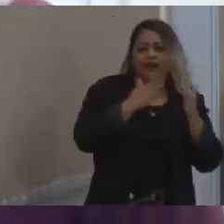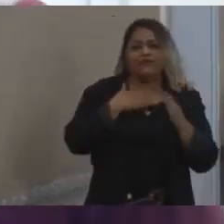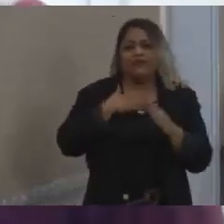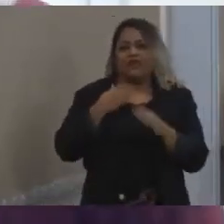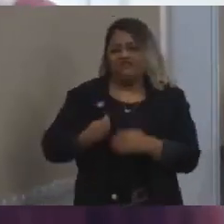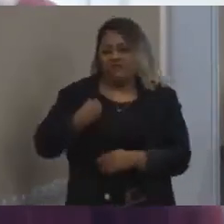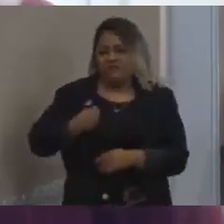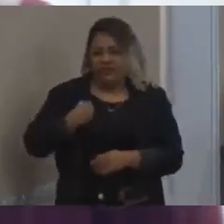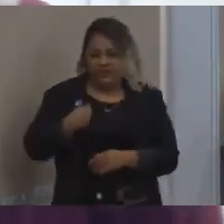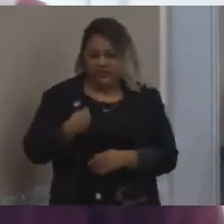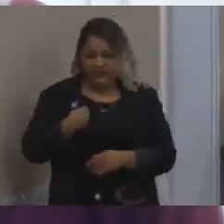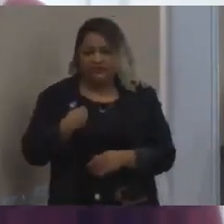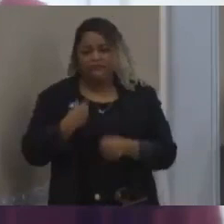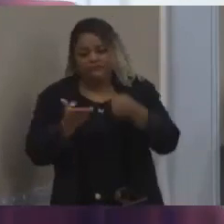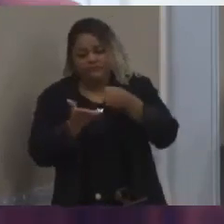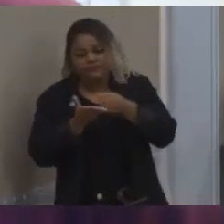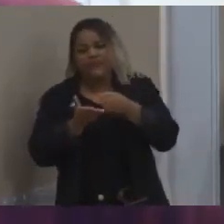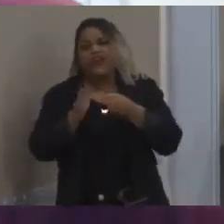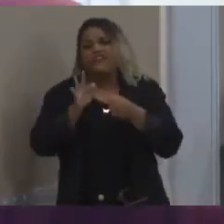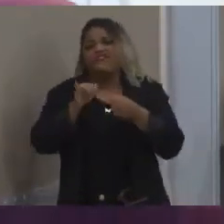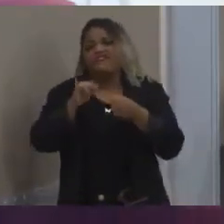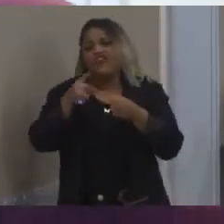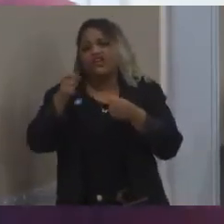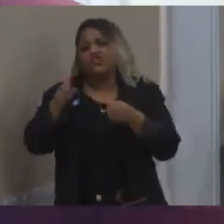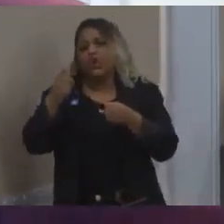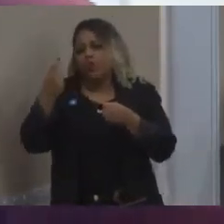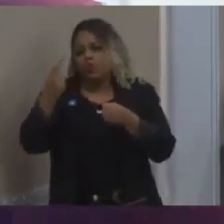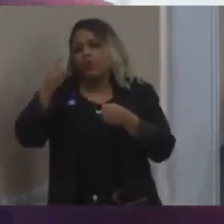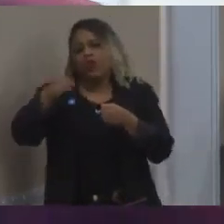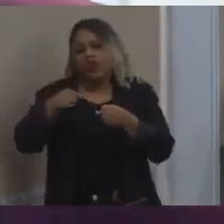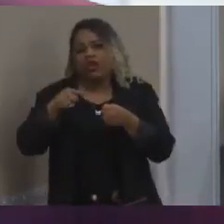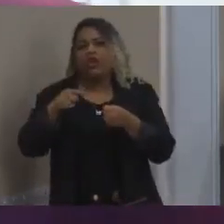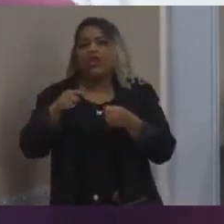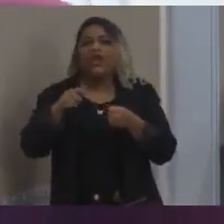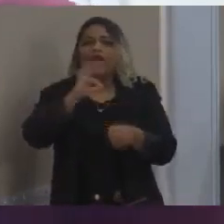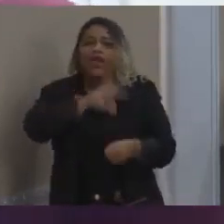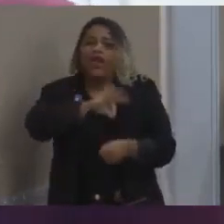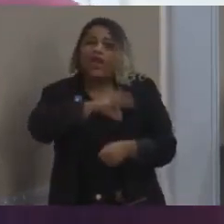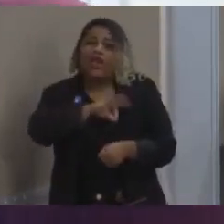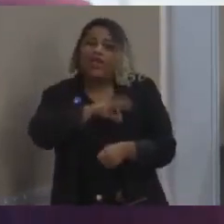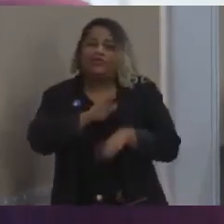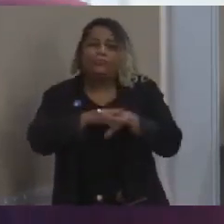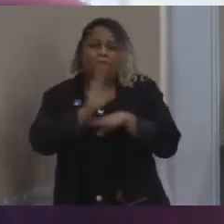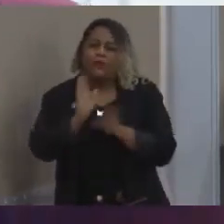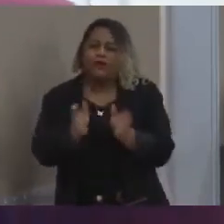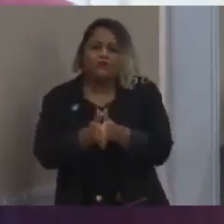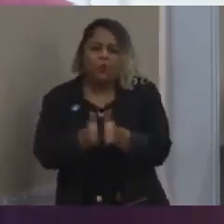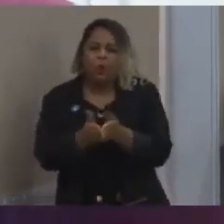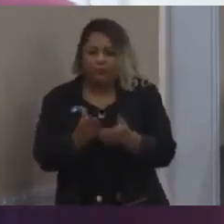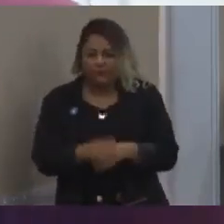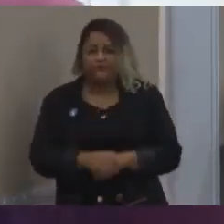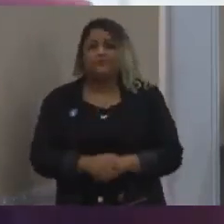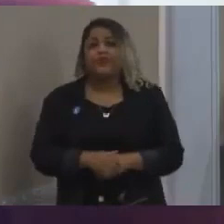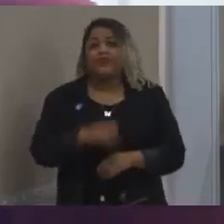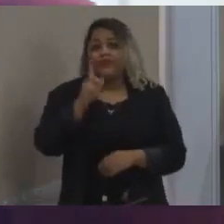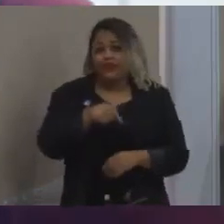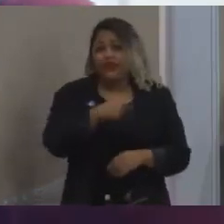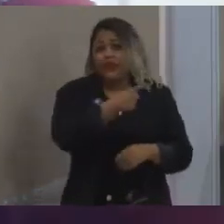é o nível que atende a população de renda mais baixa. Ela disponibiliza até R 170 mil.